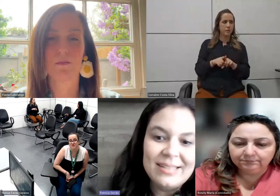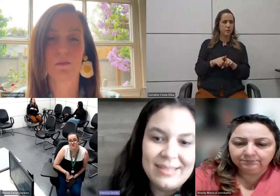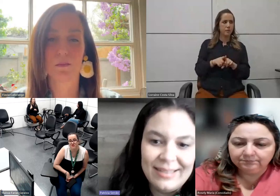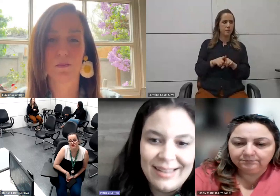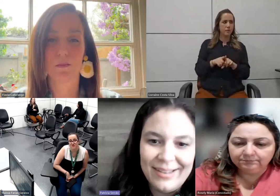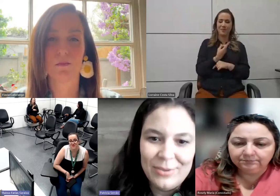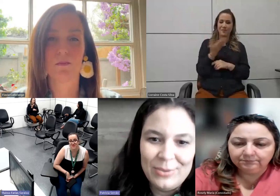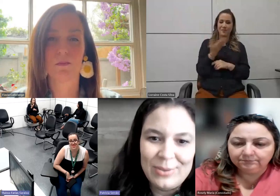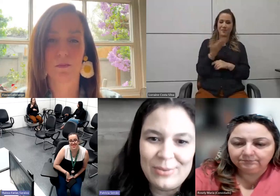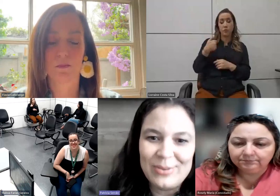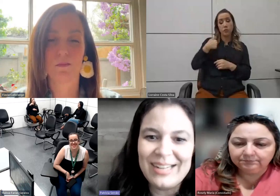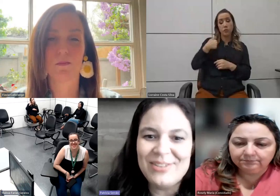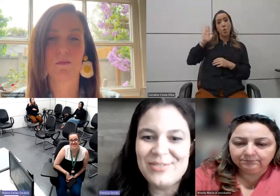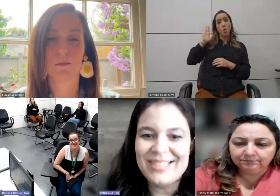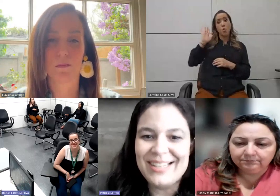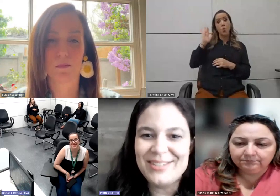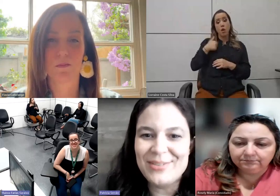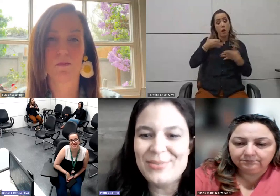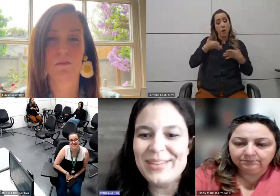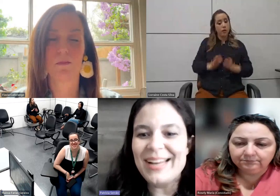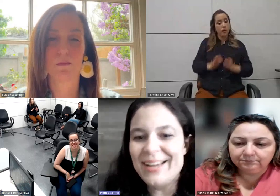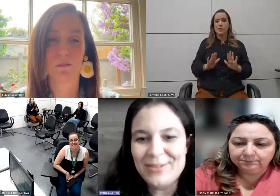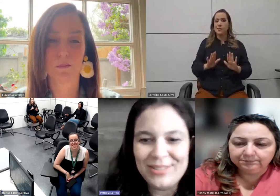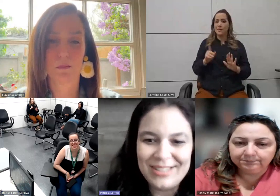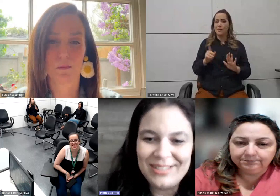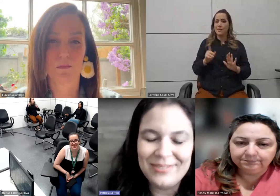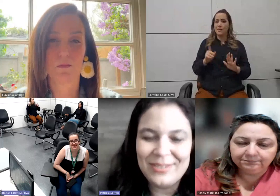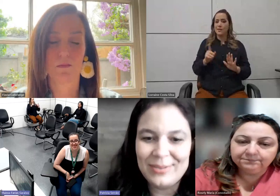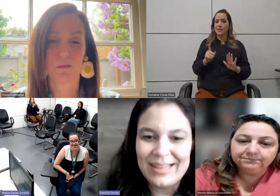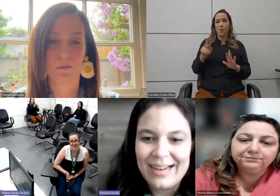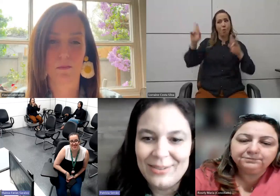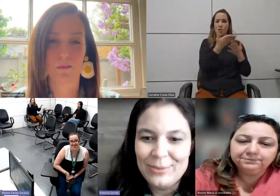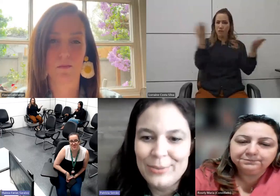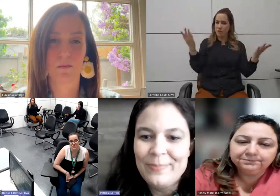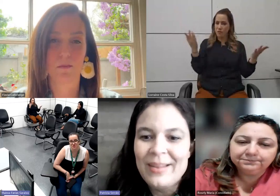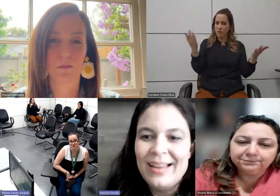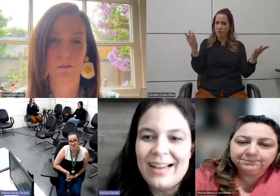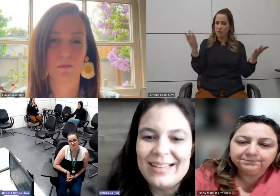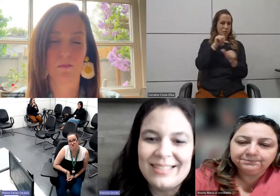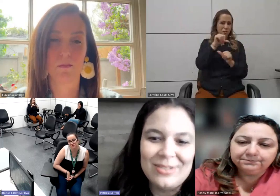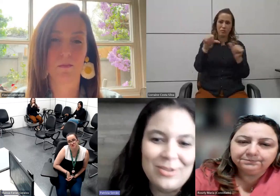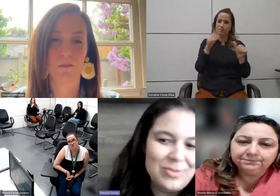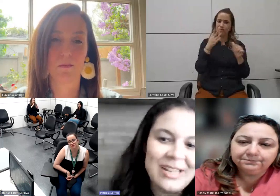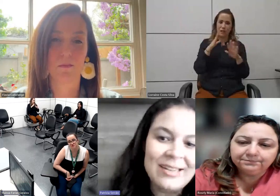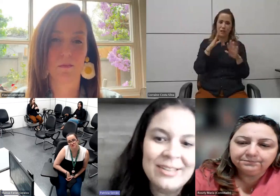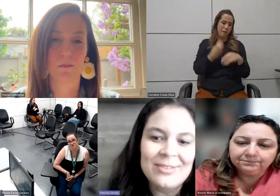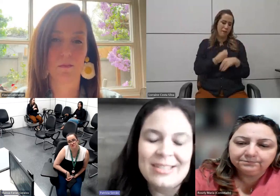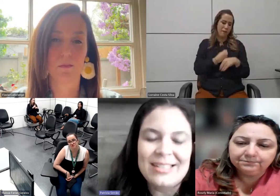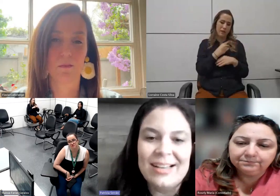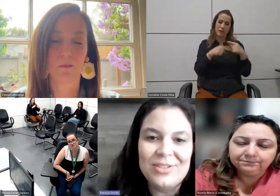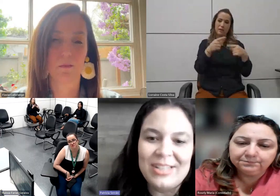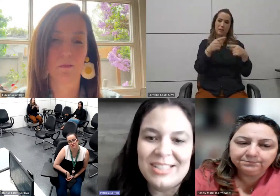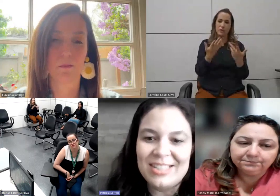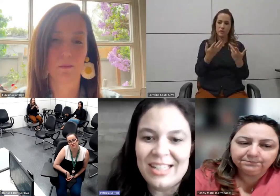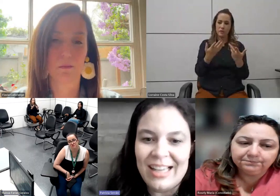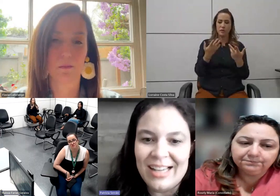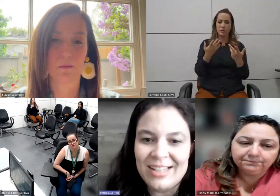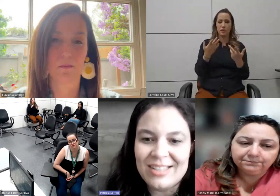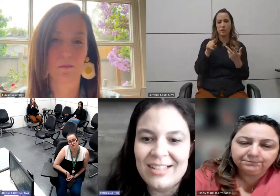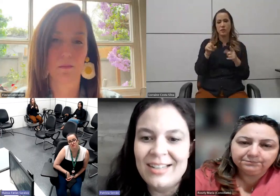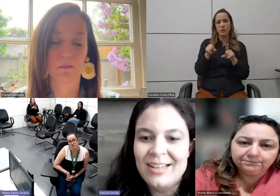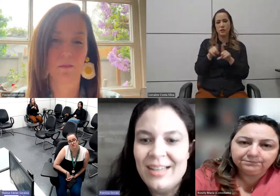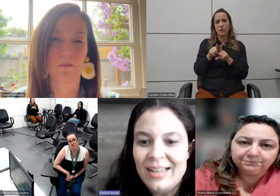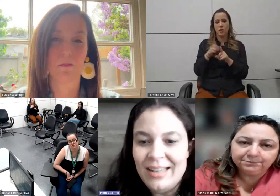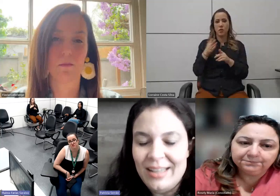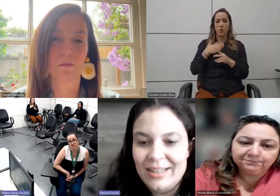Eu nasci assim, né? Eu, ao contrário de vocês, eu não virei, eu não tive contato. A síndrome de hernerdano é de origem